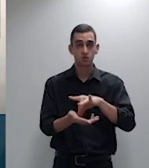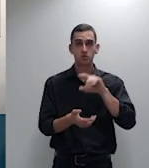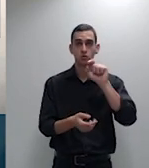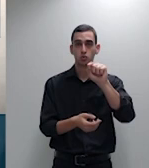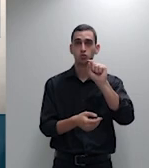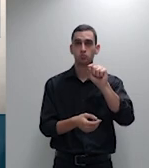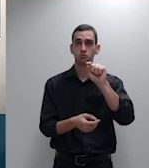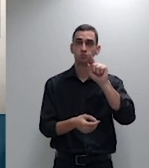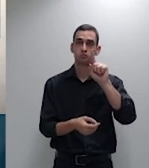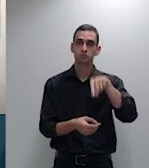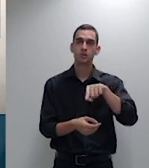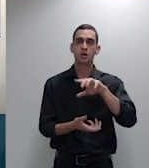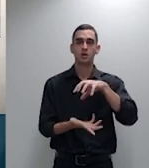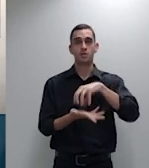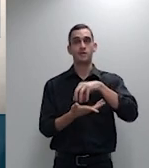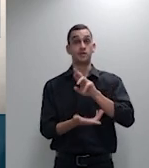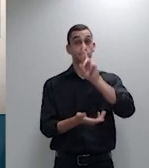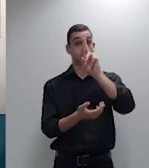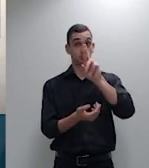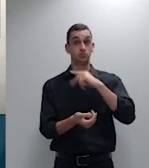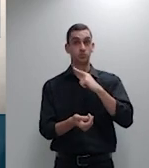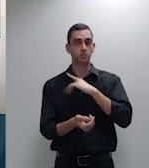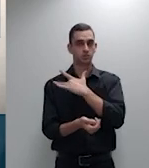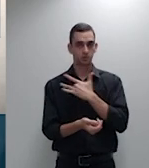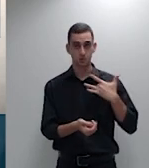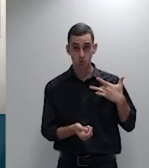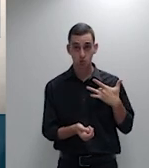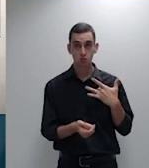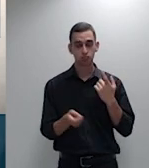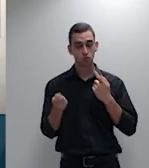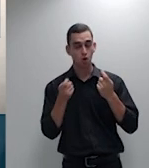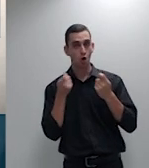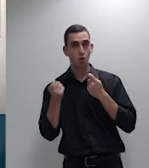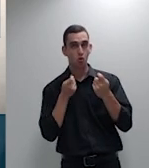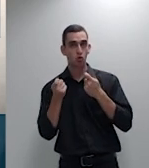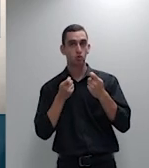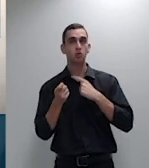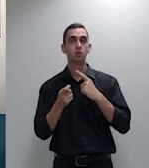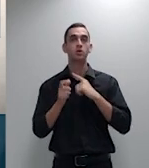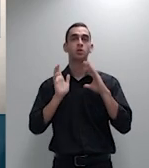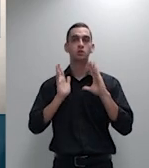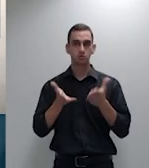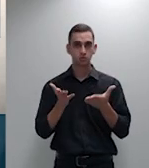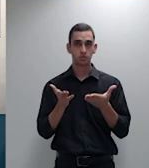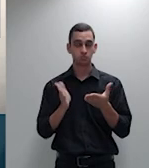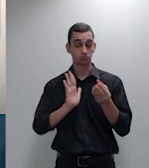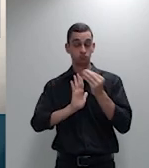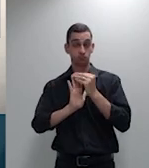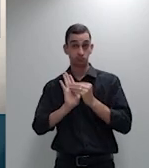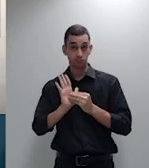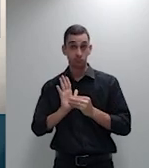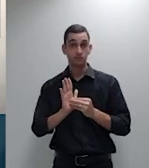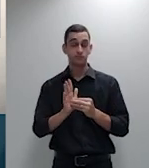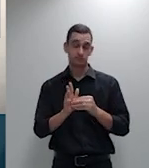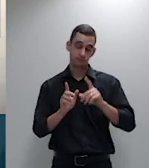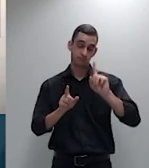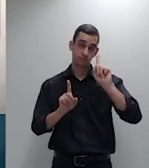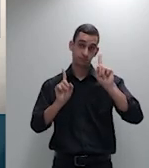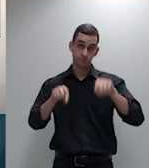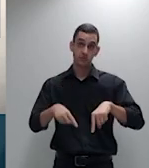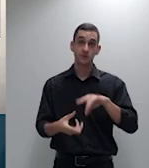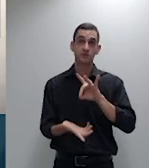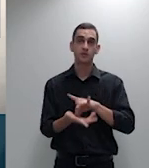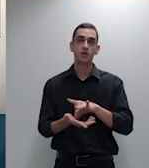que os dados que chegam para o controle desta famosa atuária são dados ministro Moura Ribeiro que